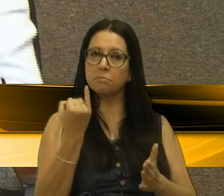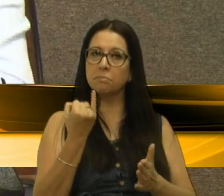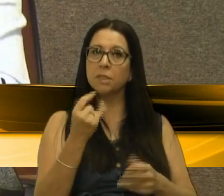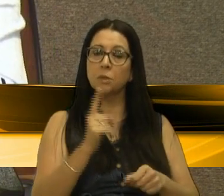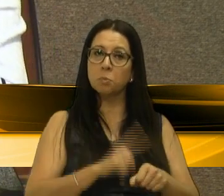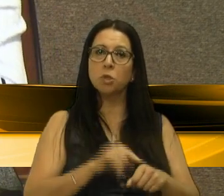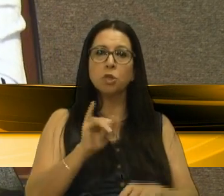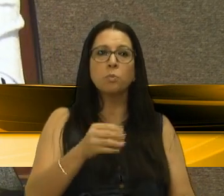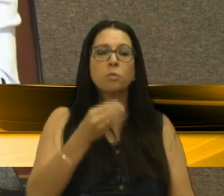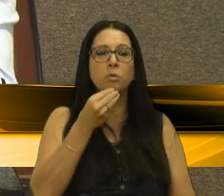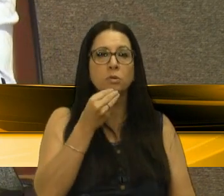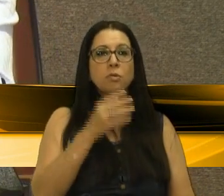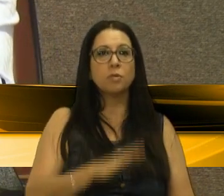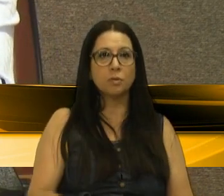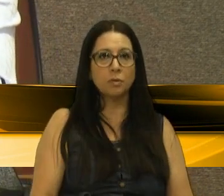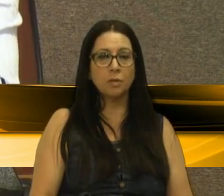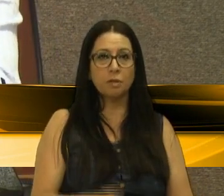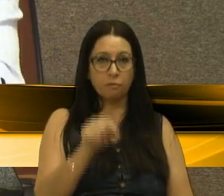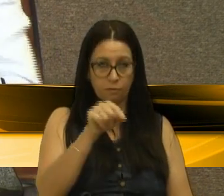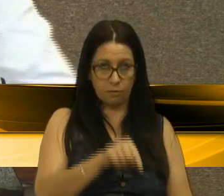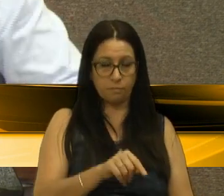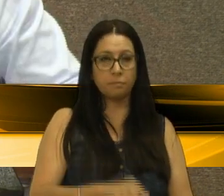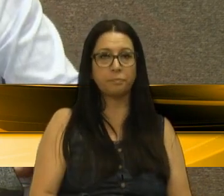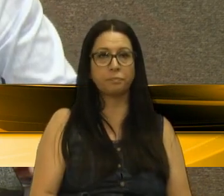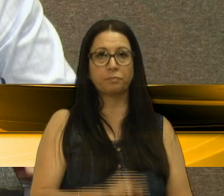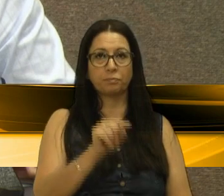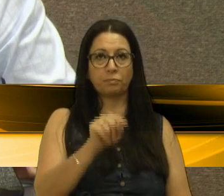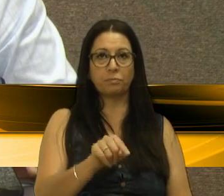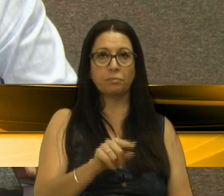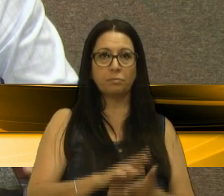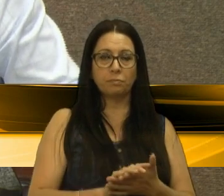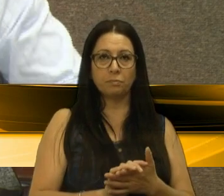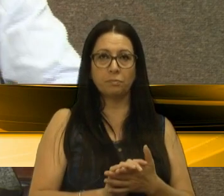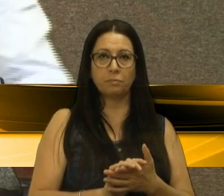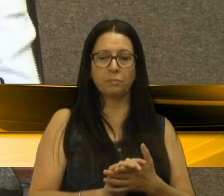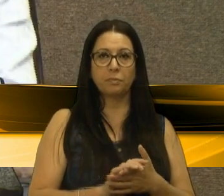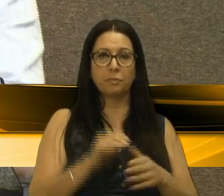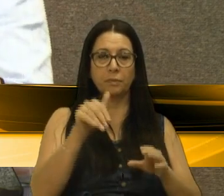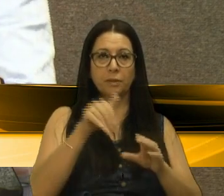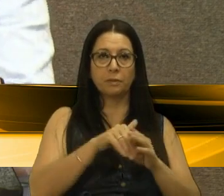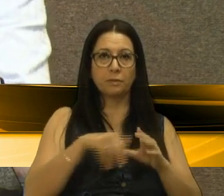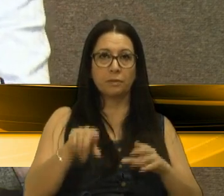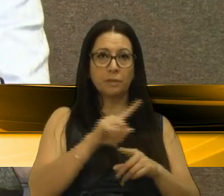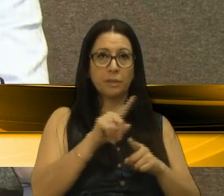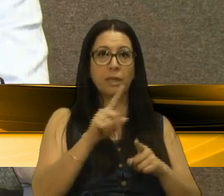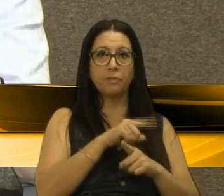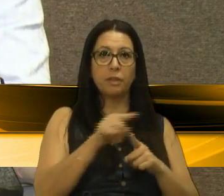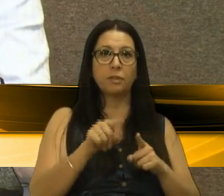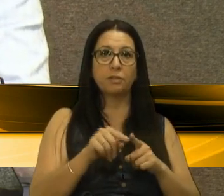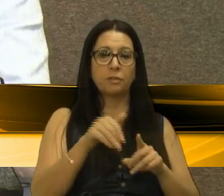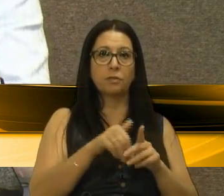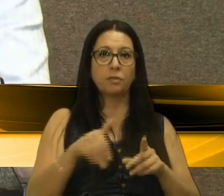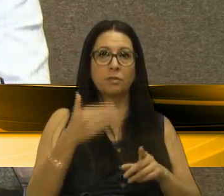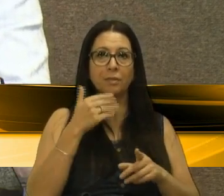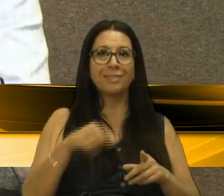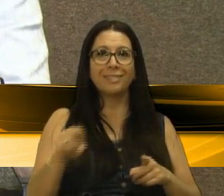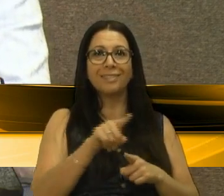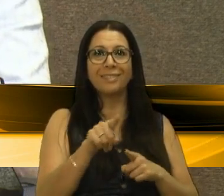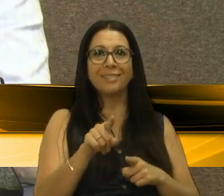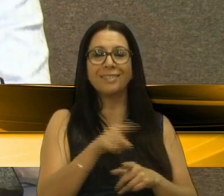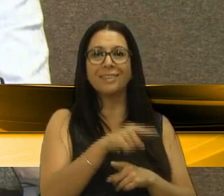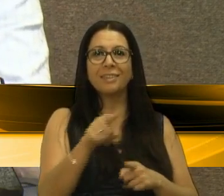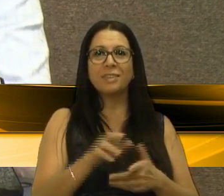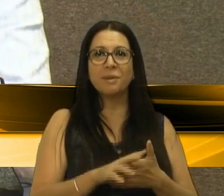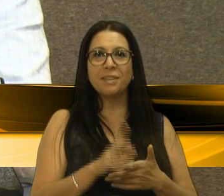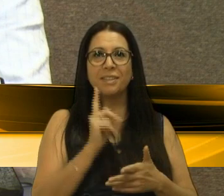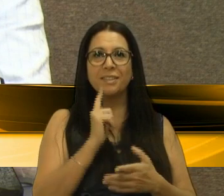no momento oportuno que ele vier para a votação, estaremos votando favorável, porque temos a certeza